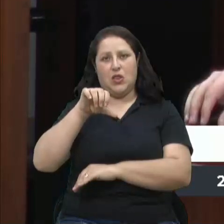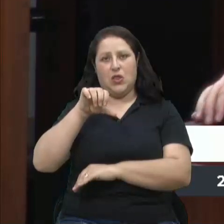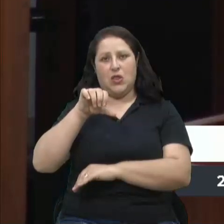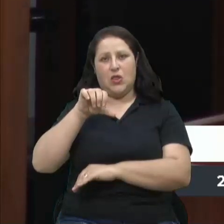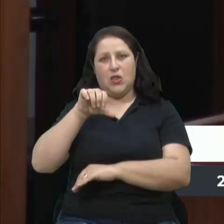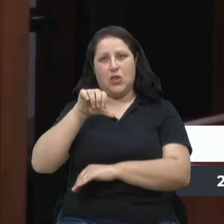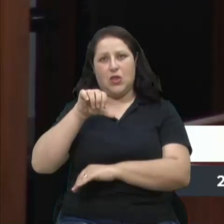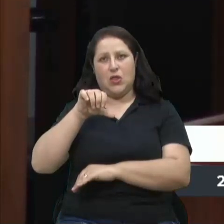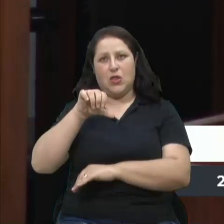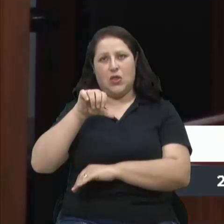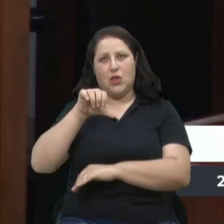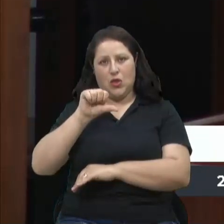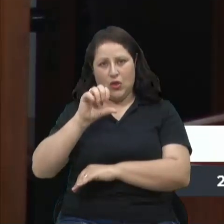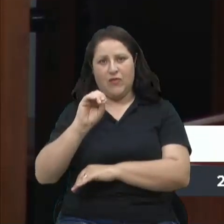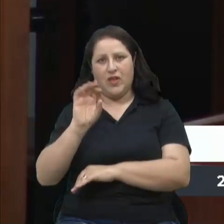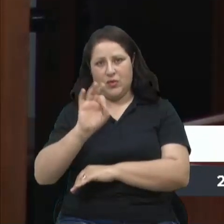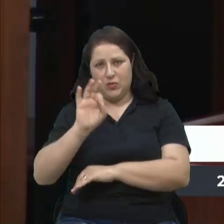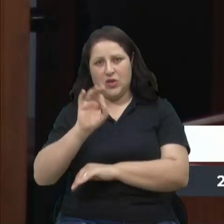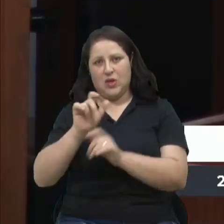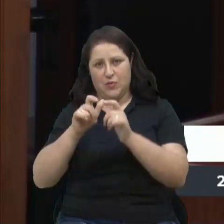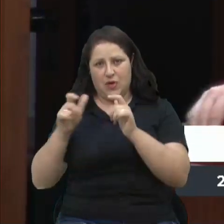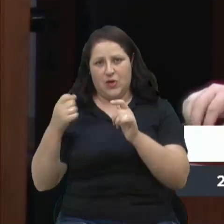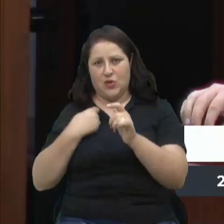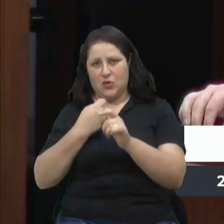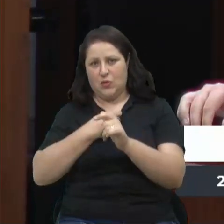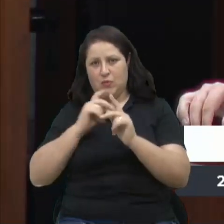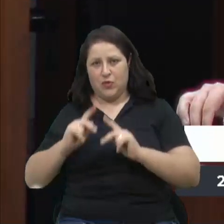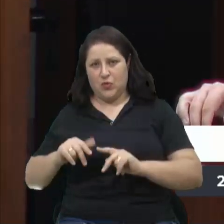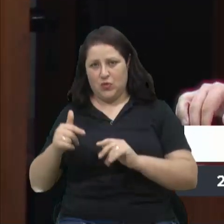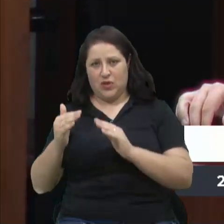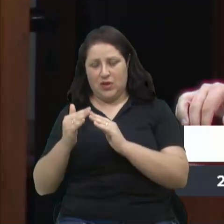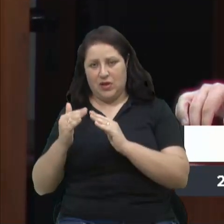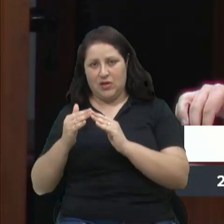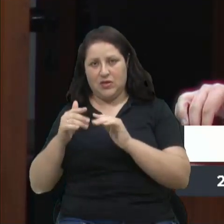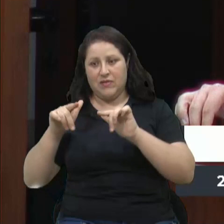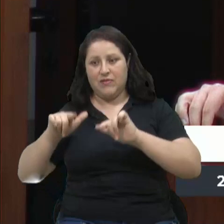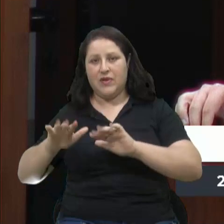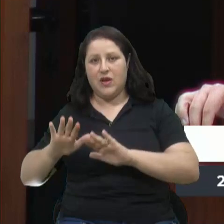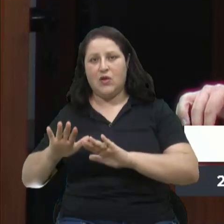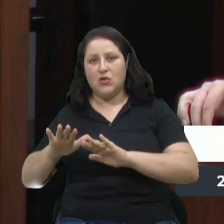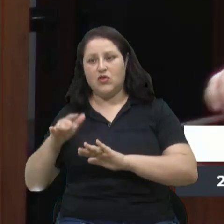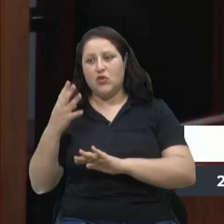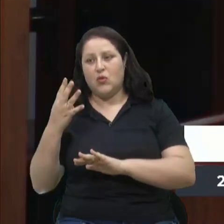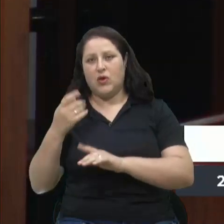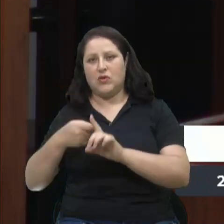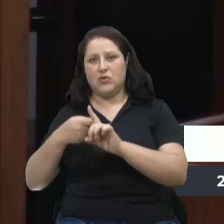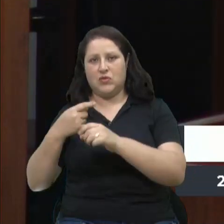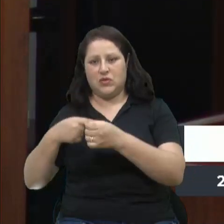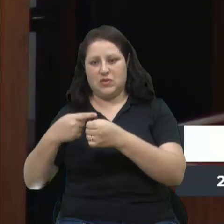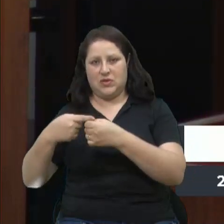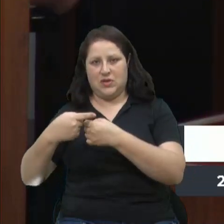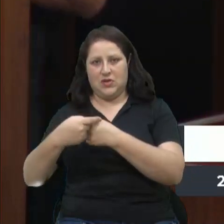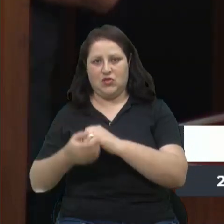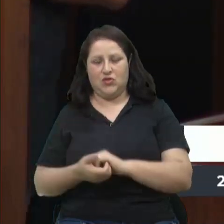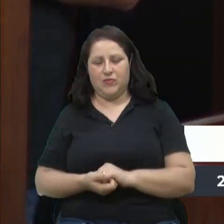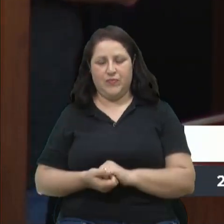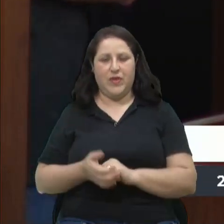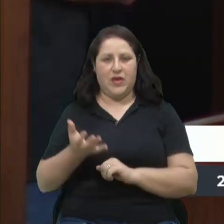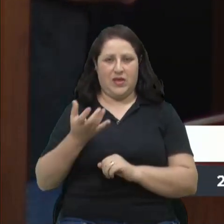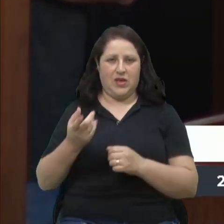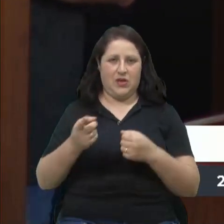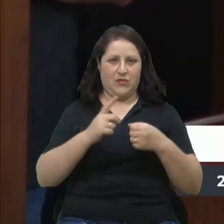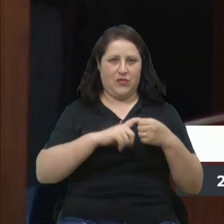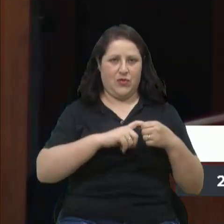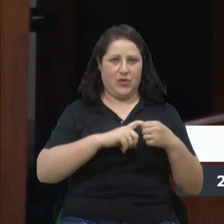informação e agora eles vão fazer projetos e programas para fazer com que isso evolua. Mas eu quero, antes de concluir, quero voltar um pouquinho